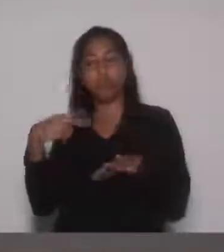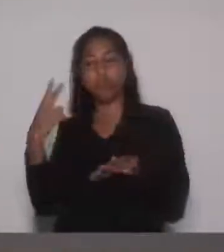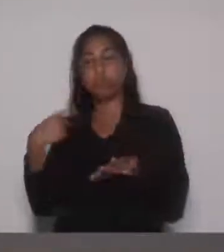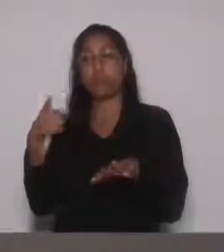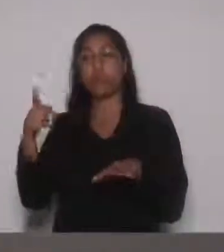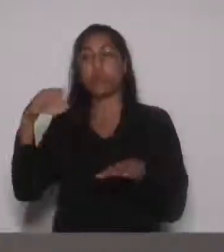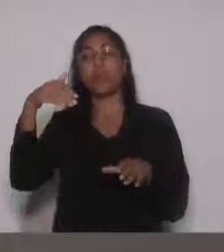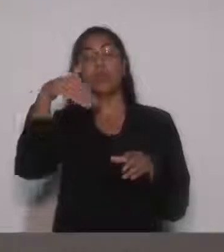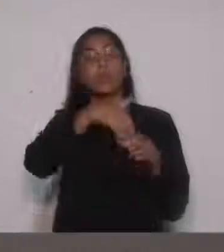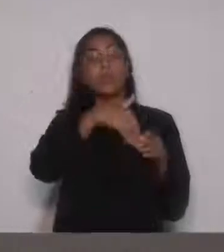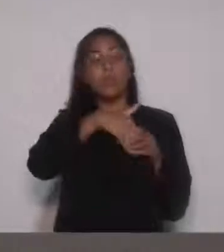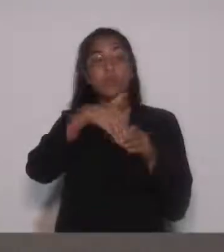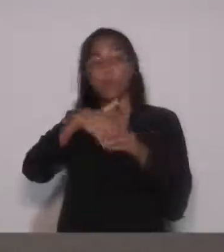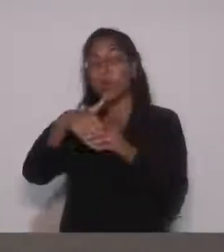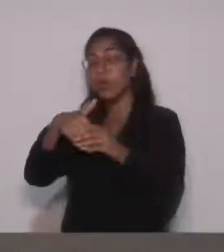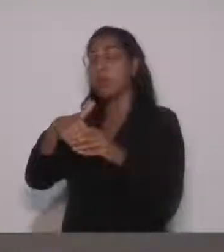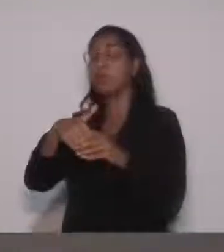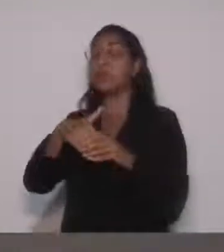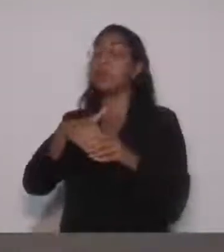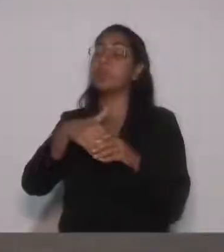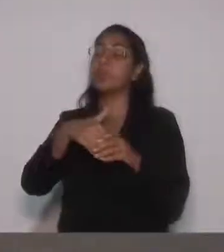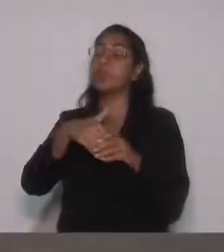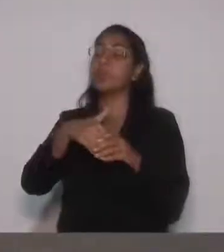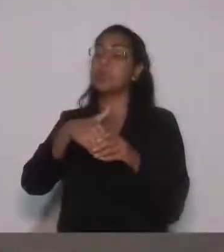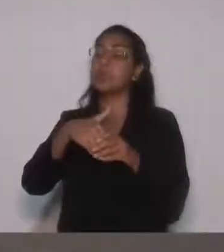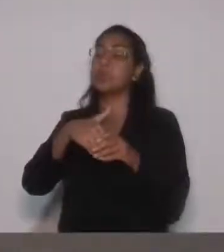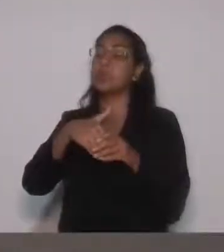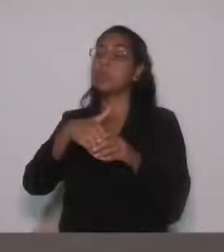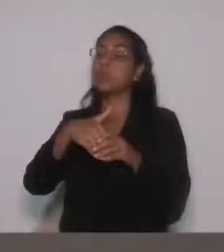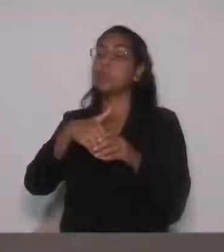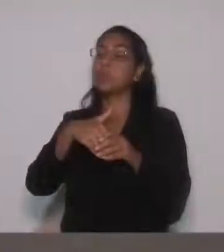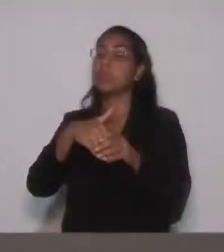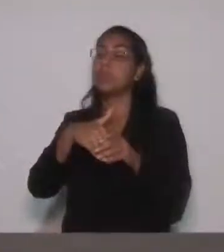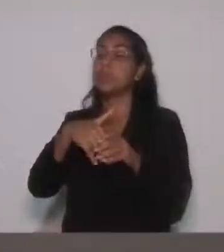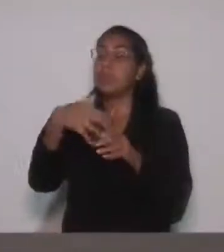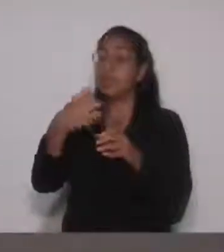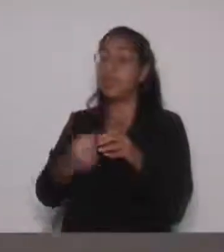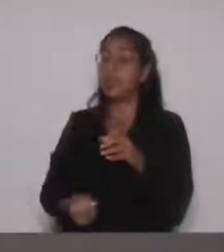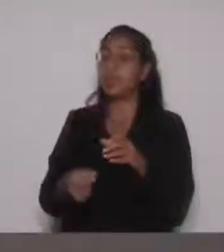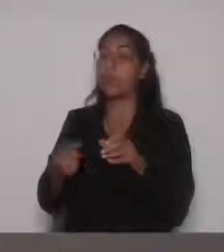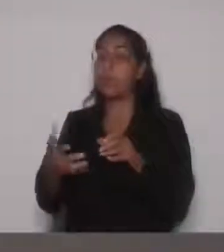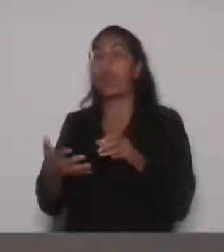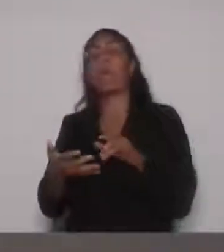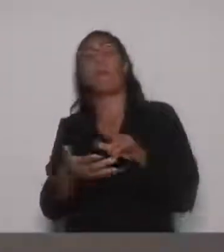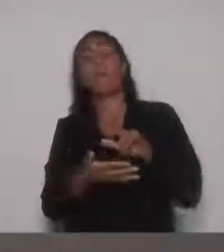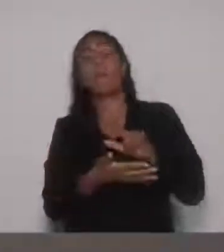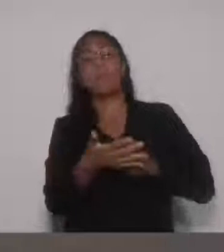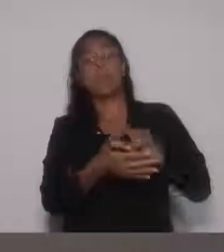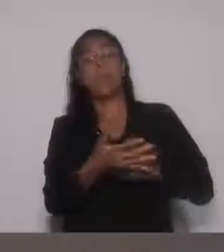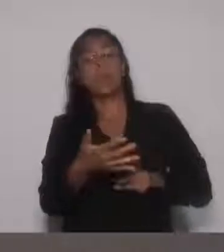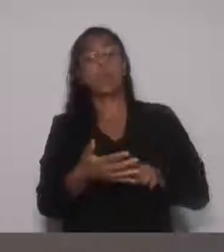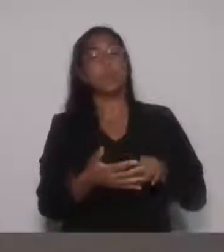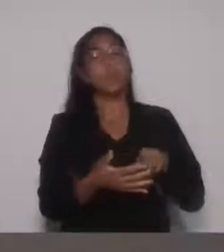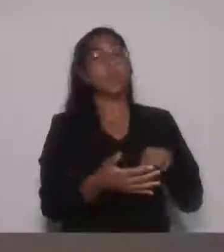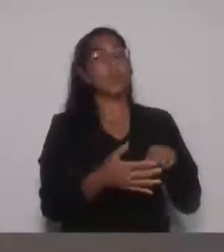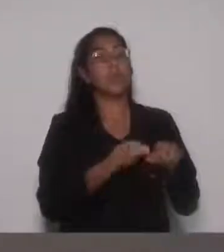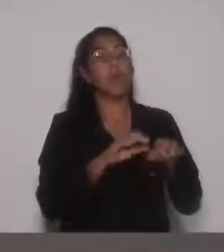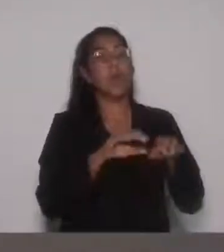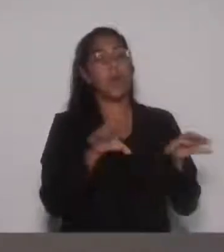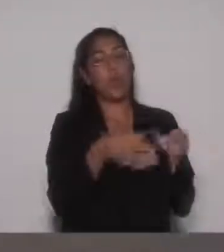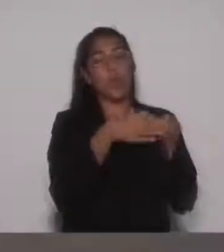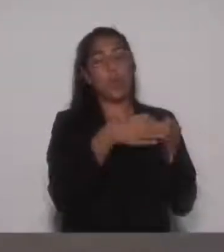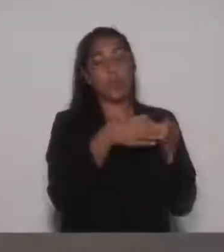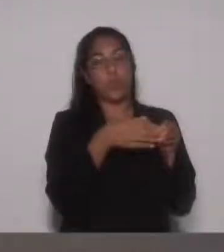da derrubada do parecer da comissão, e isso significa